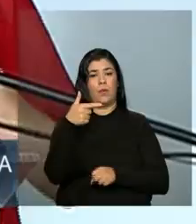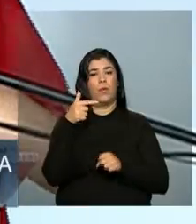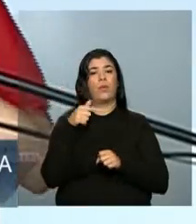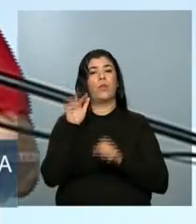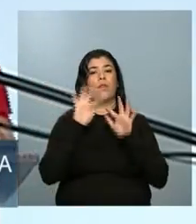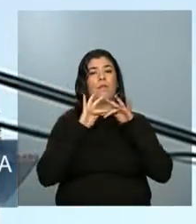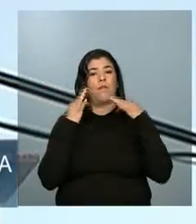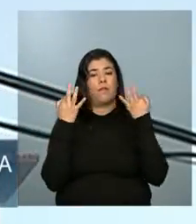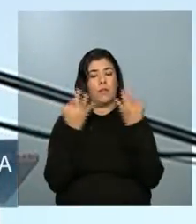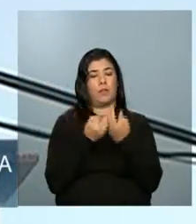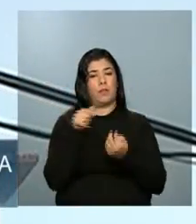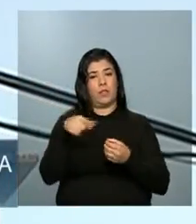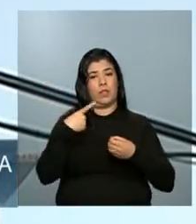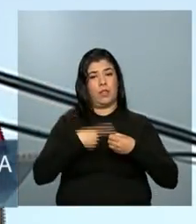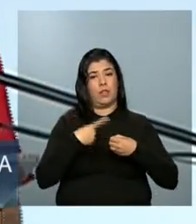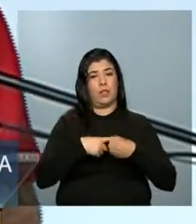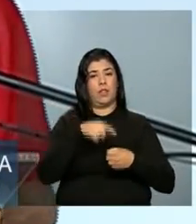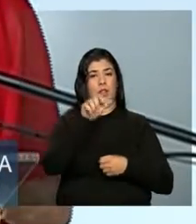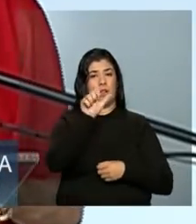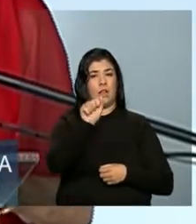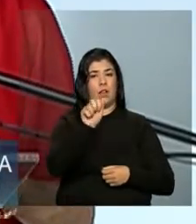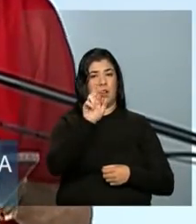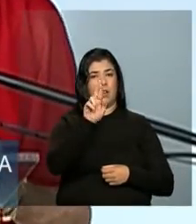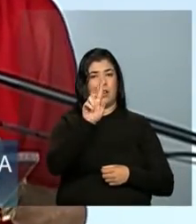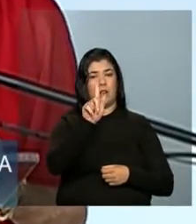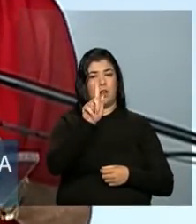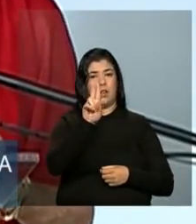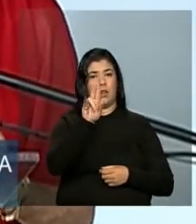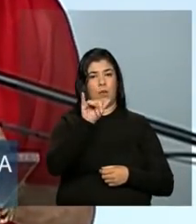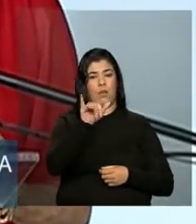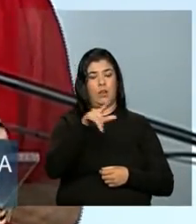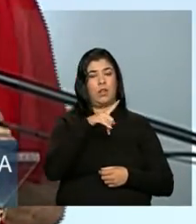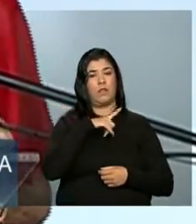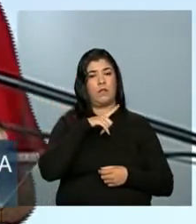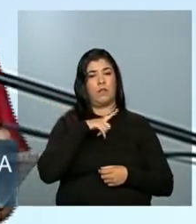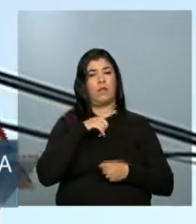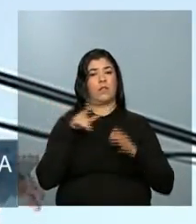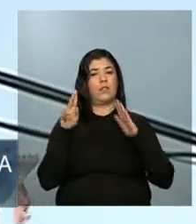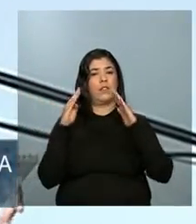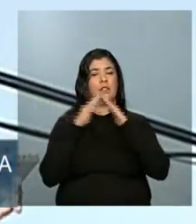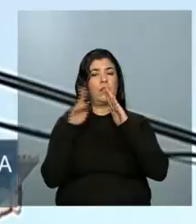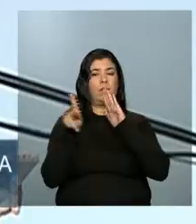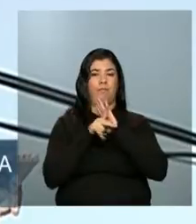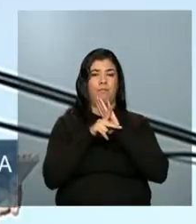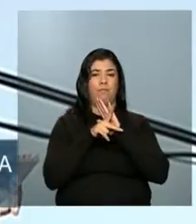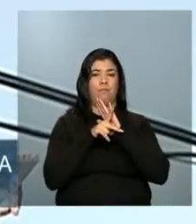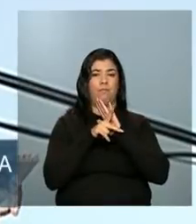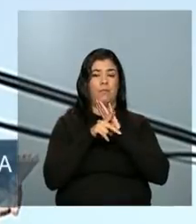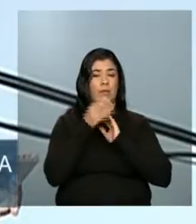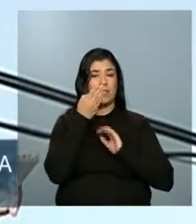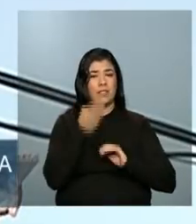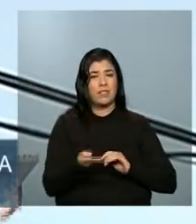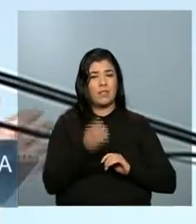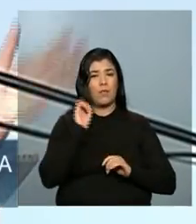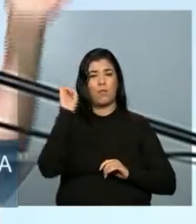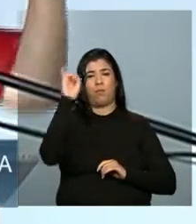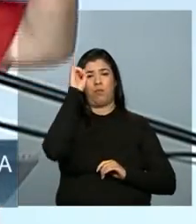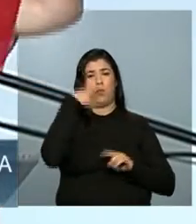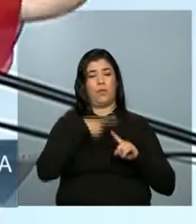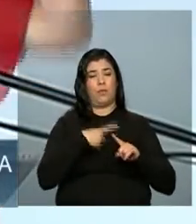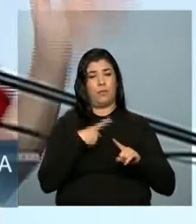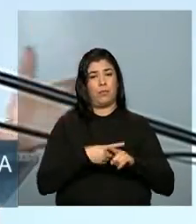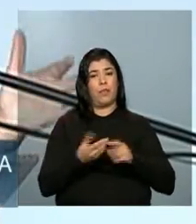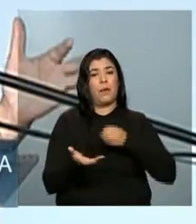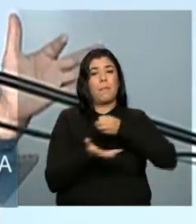E isso é muito importante para o Brasil, porque é na base da família que a